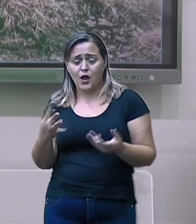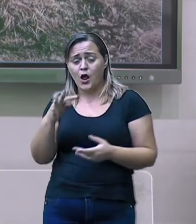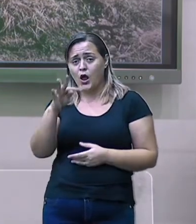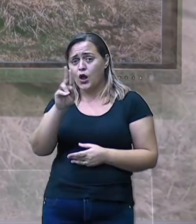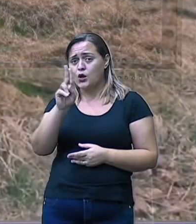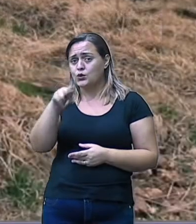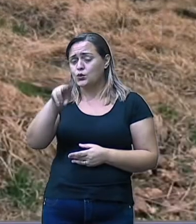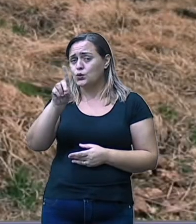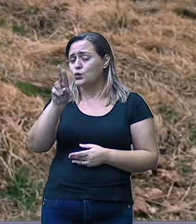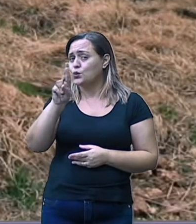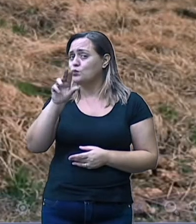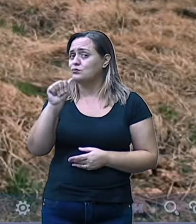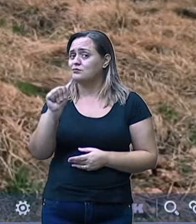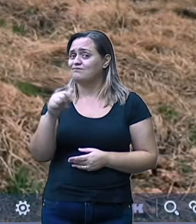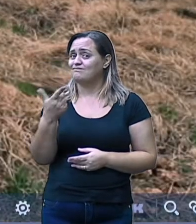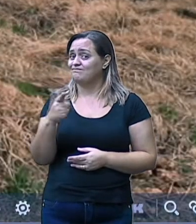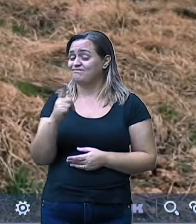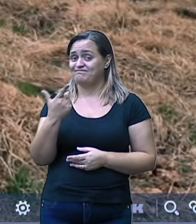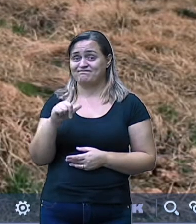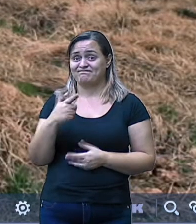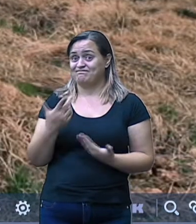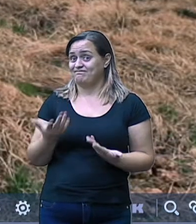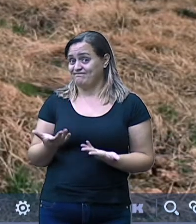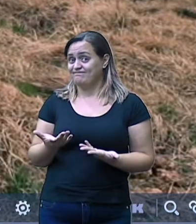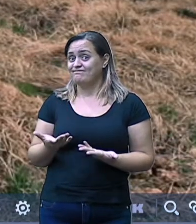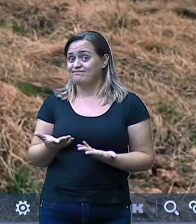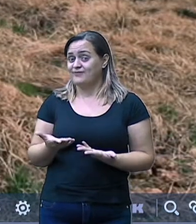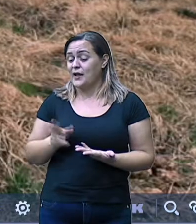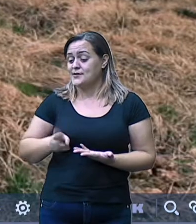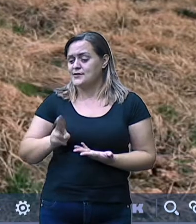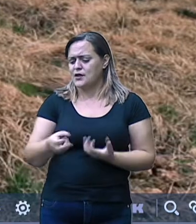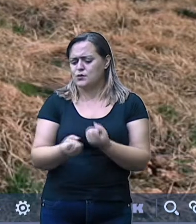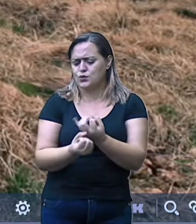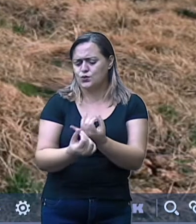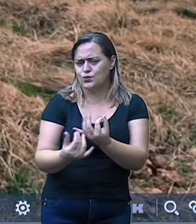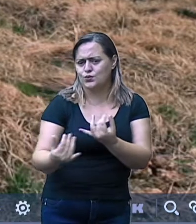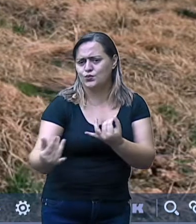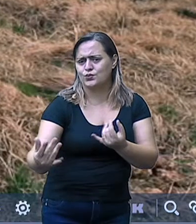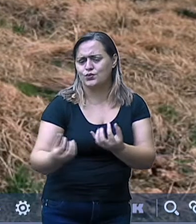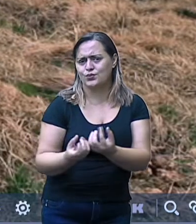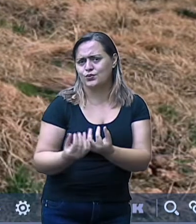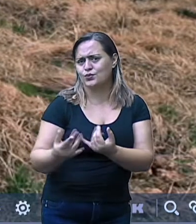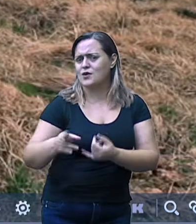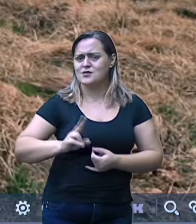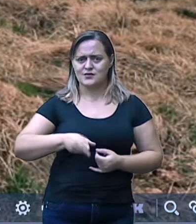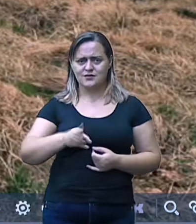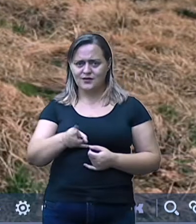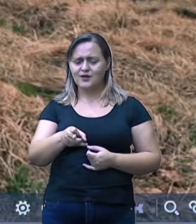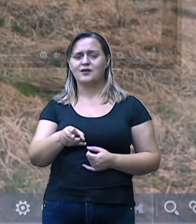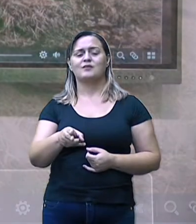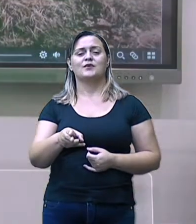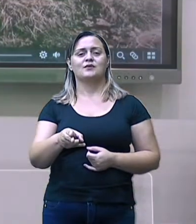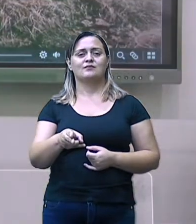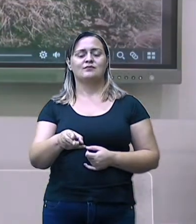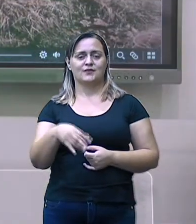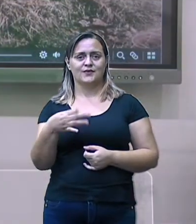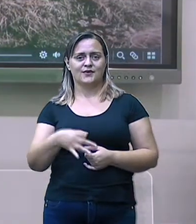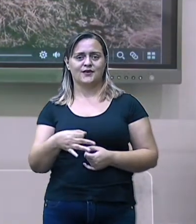Tranquilo, pessoal? Vamos lá? Nós vamos passar aqui, mais um momento.